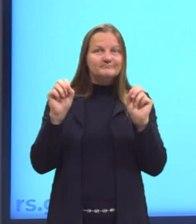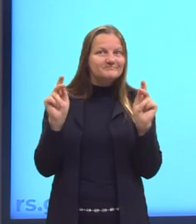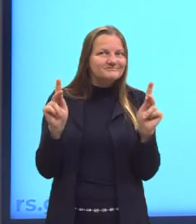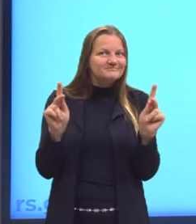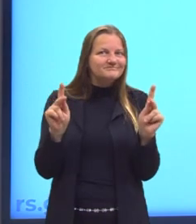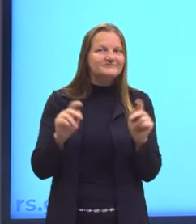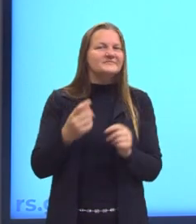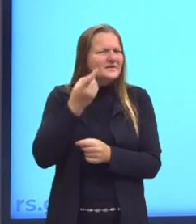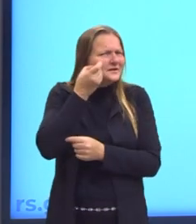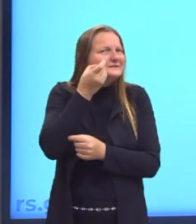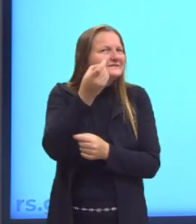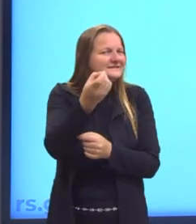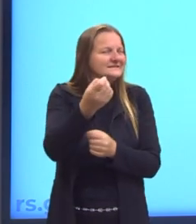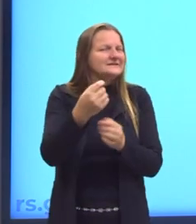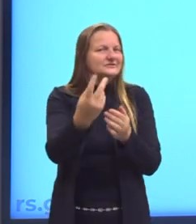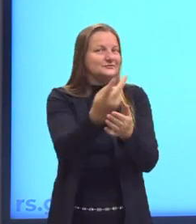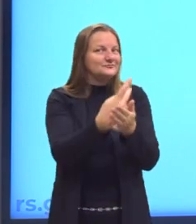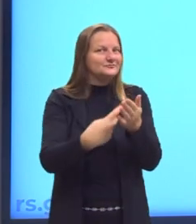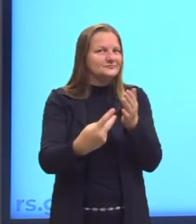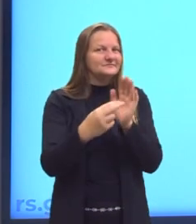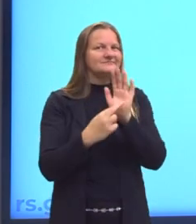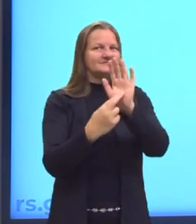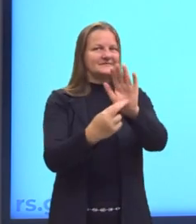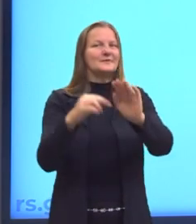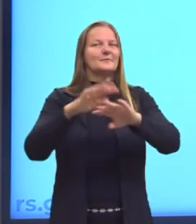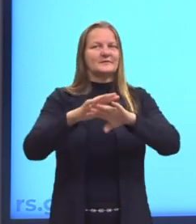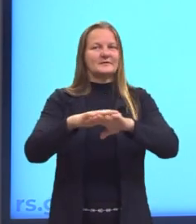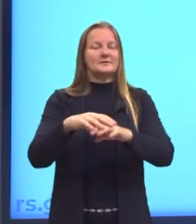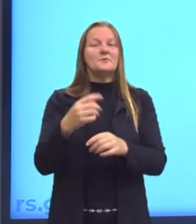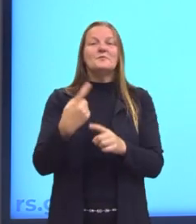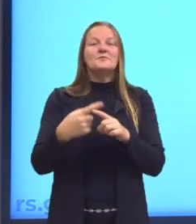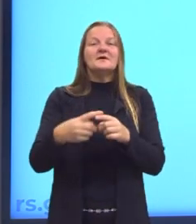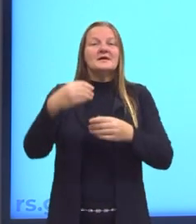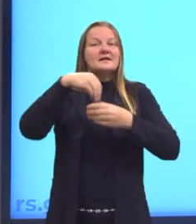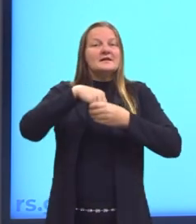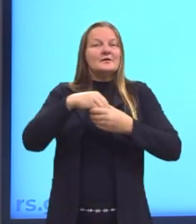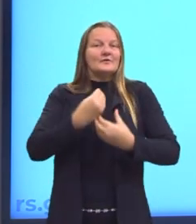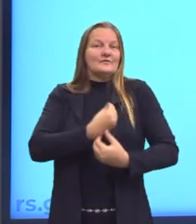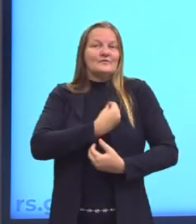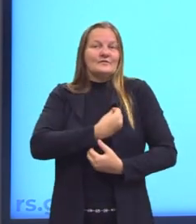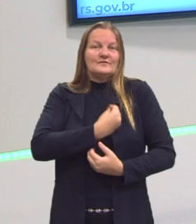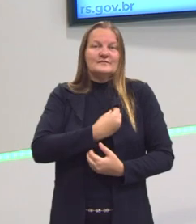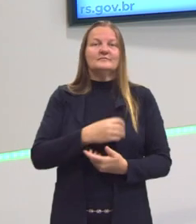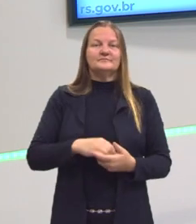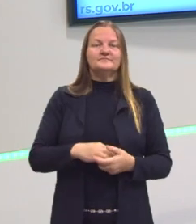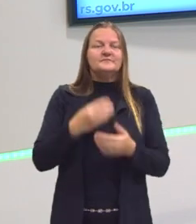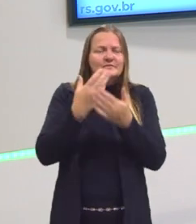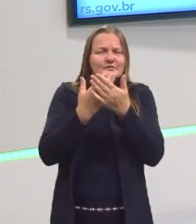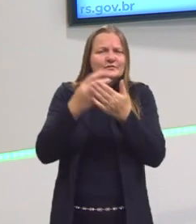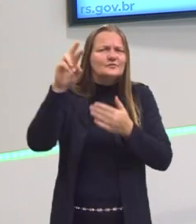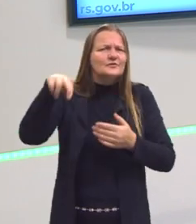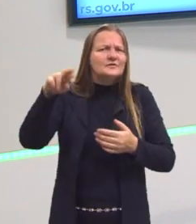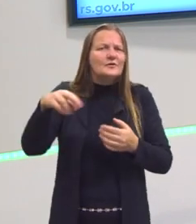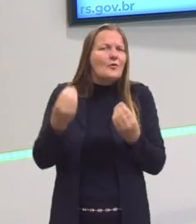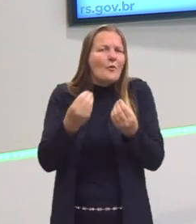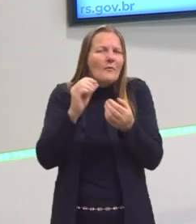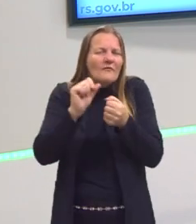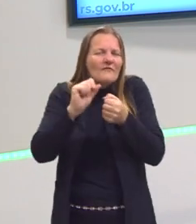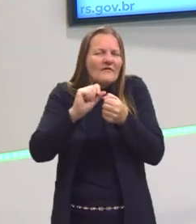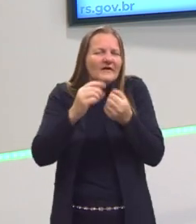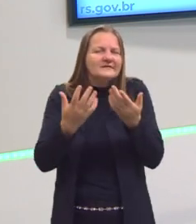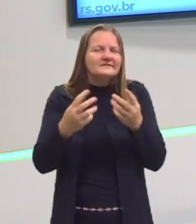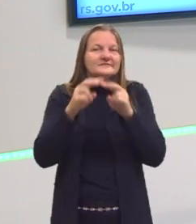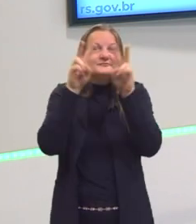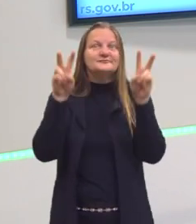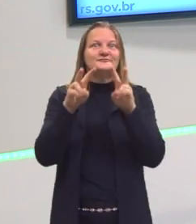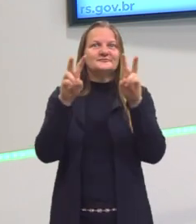É interessante essas representações na matemática, para a gente visualizar bem, né? Eu estudei razão, mas como é que eu posso visualizar